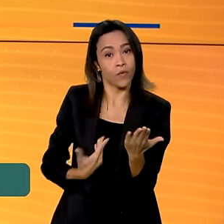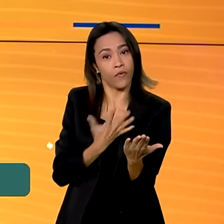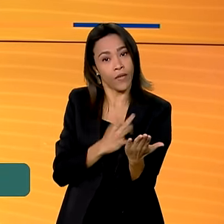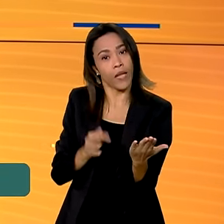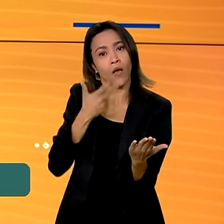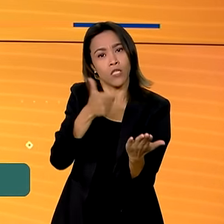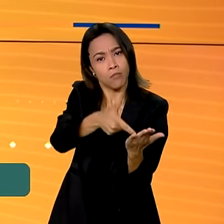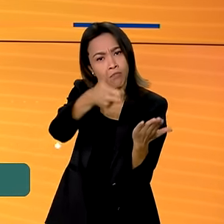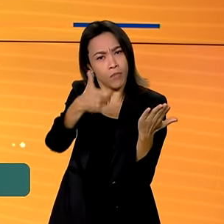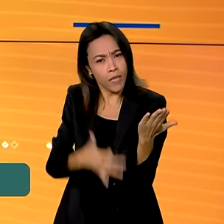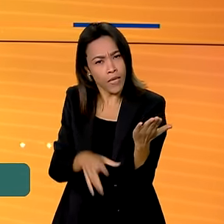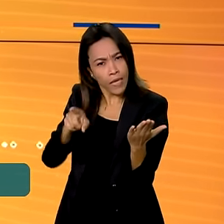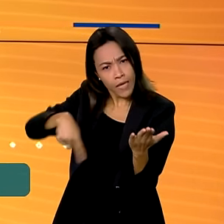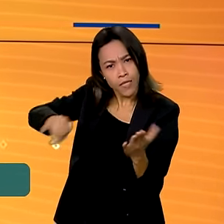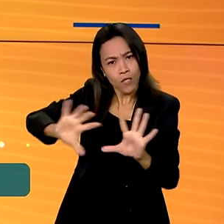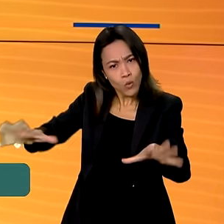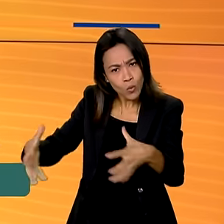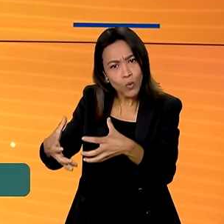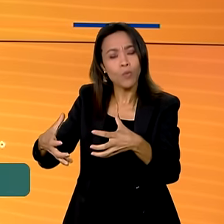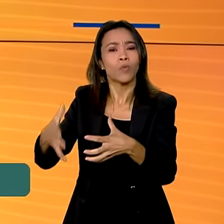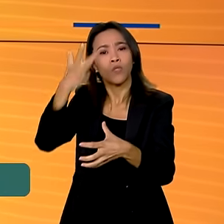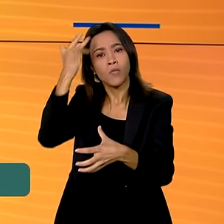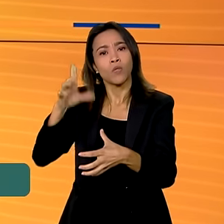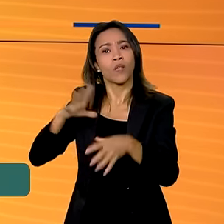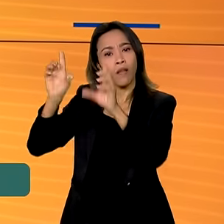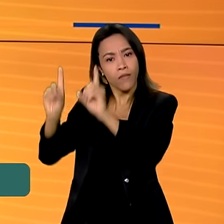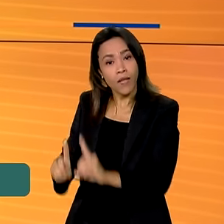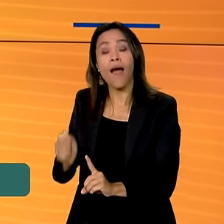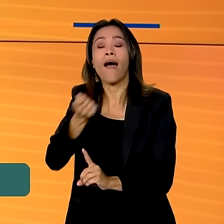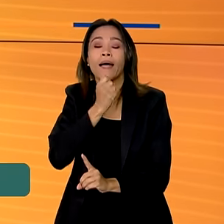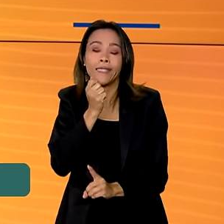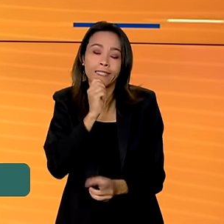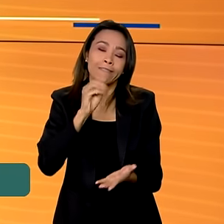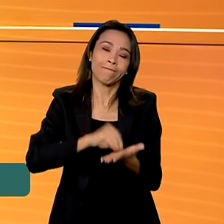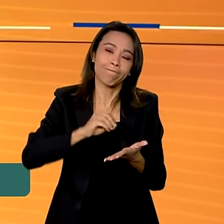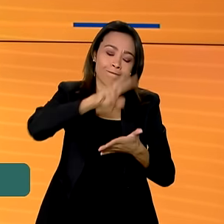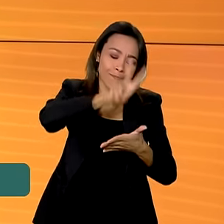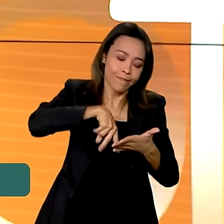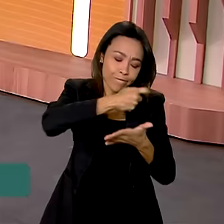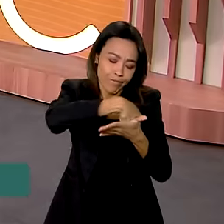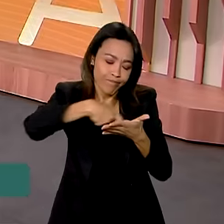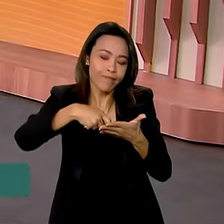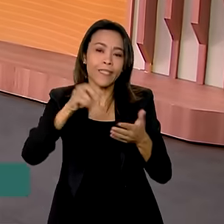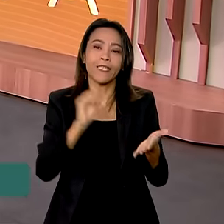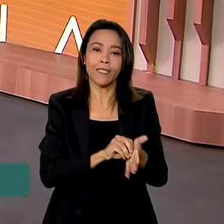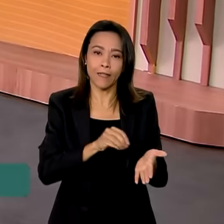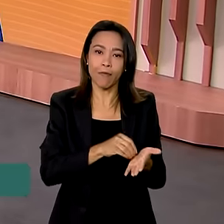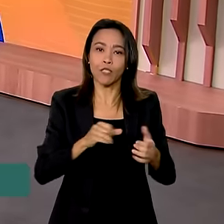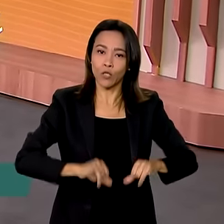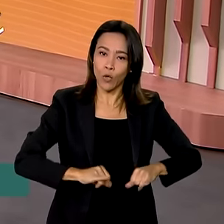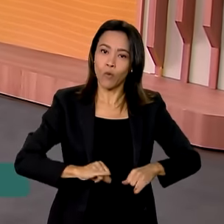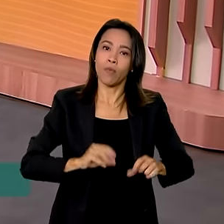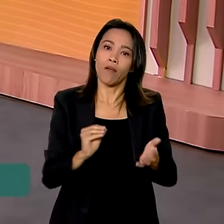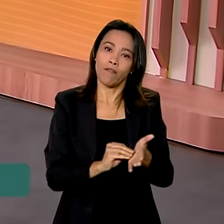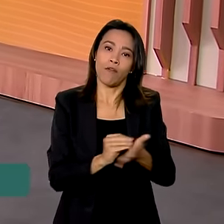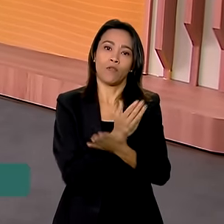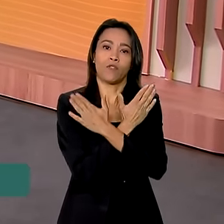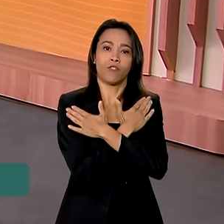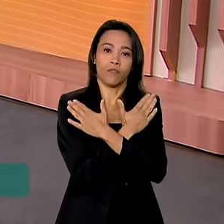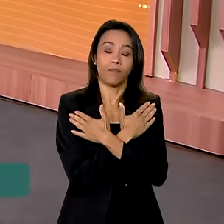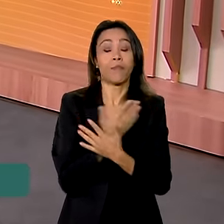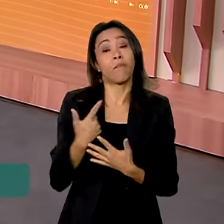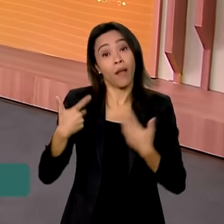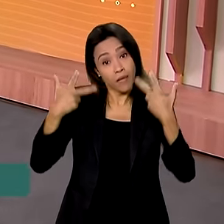essa parcela da sociedade ainda sofre mais com o analfabetismo e o desemprego. E para falar sobre essa